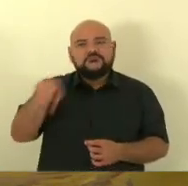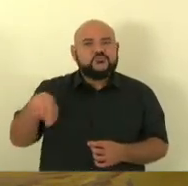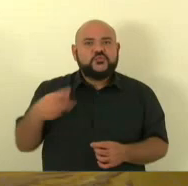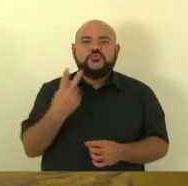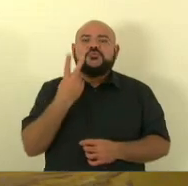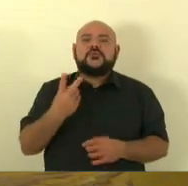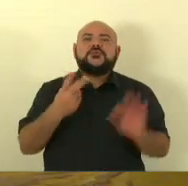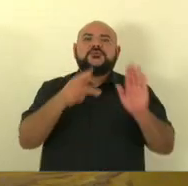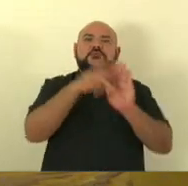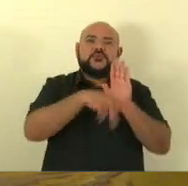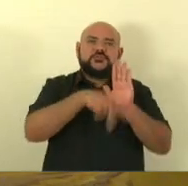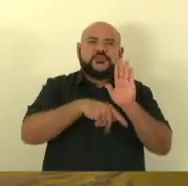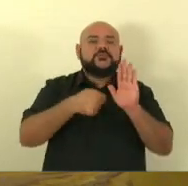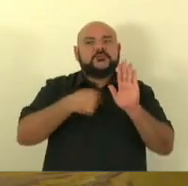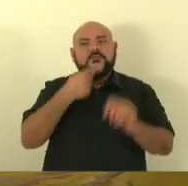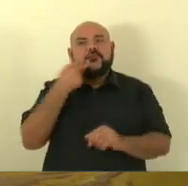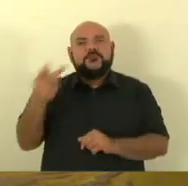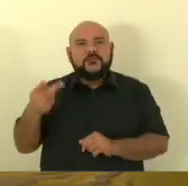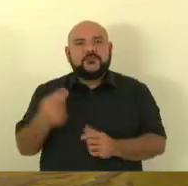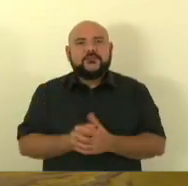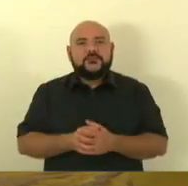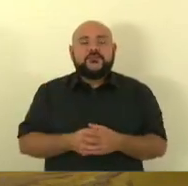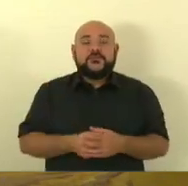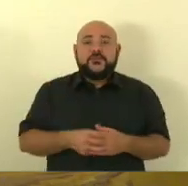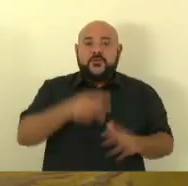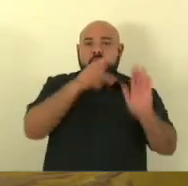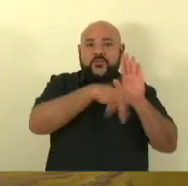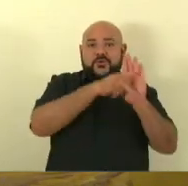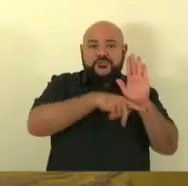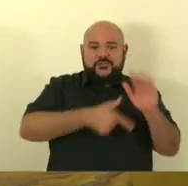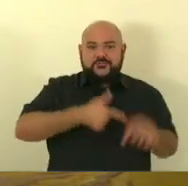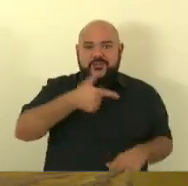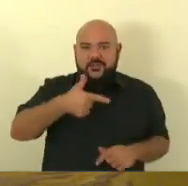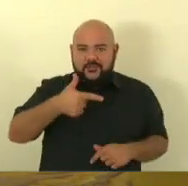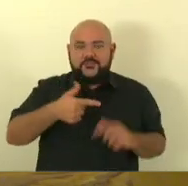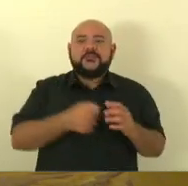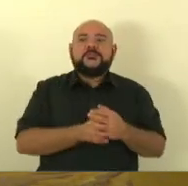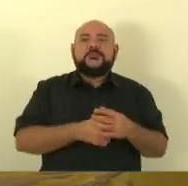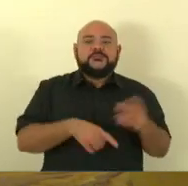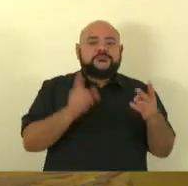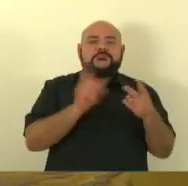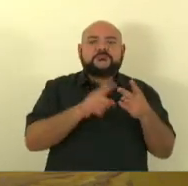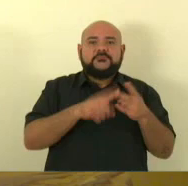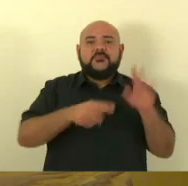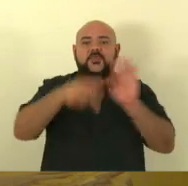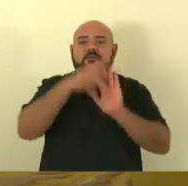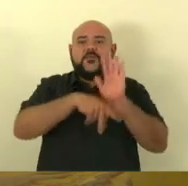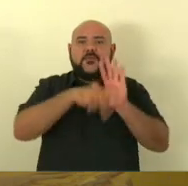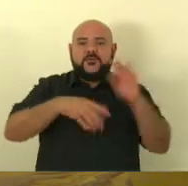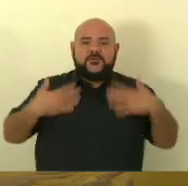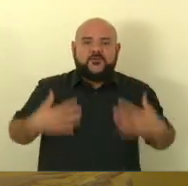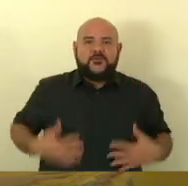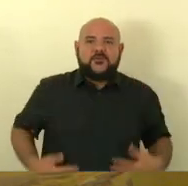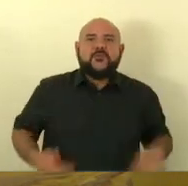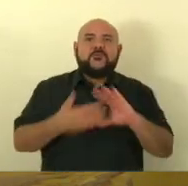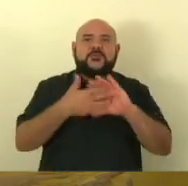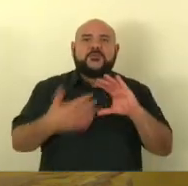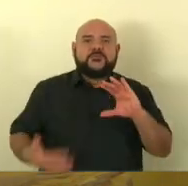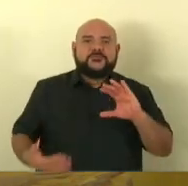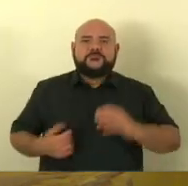Eu alertei a respeito do projeto das armas e eu alertei a respeito do projeto do sexo biológico.